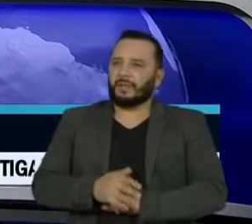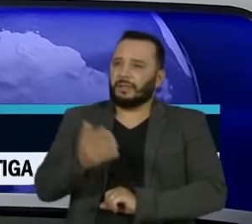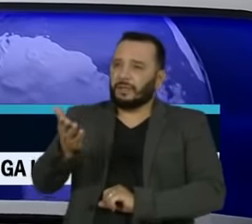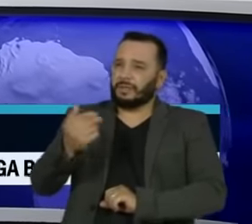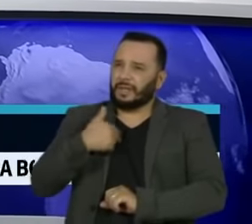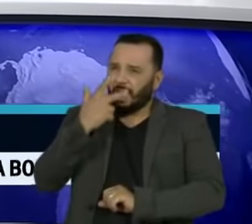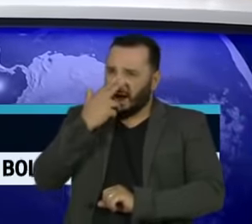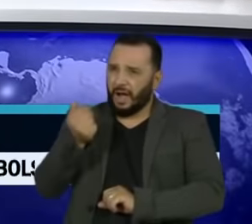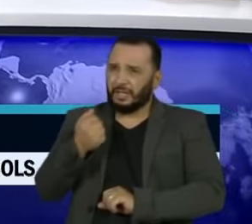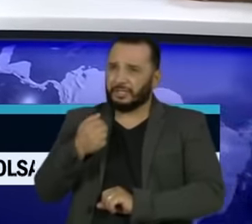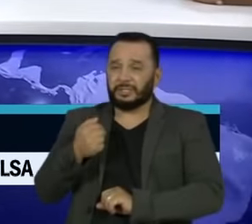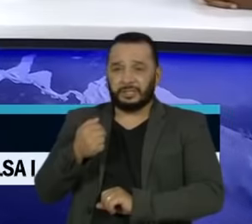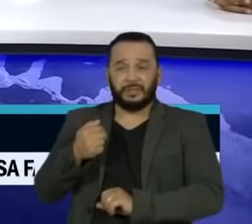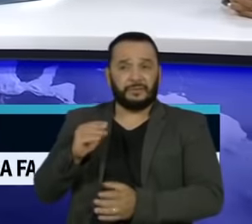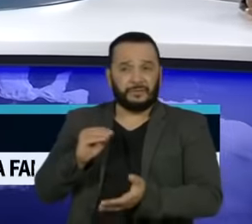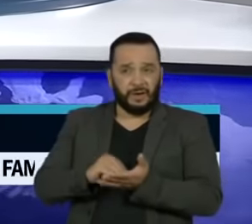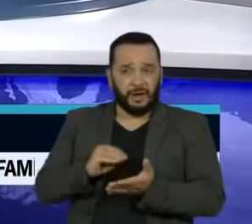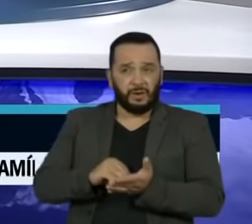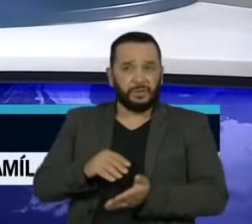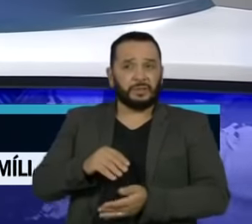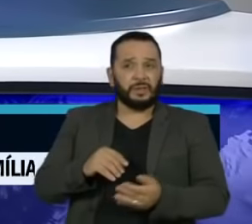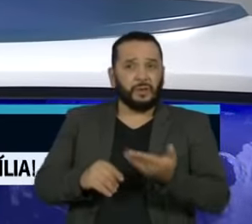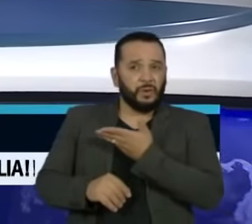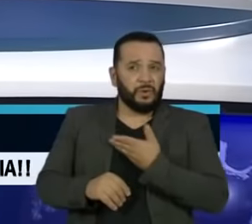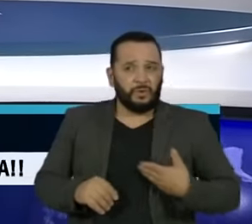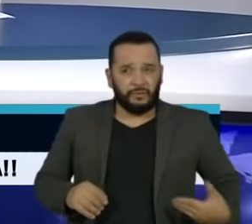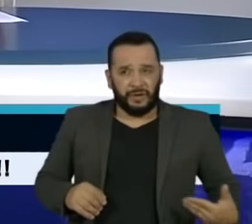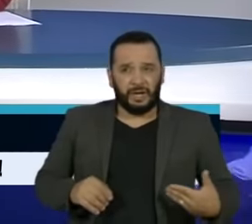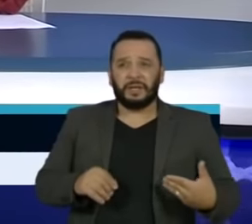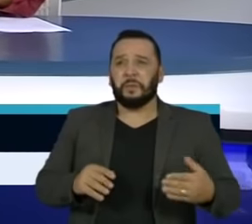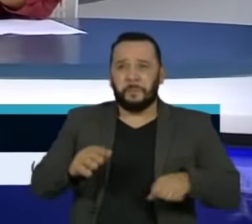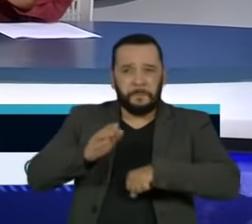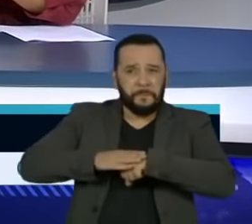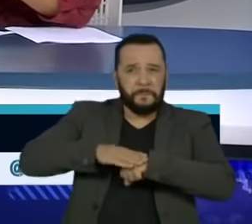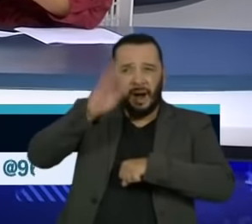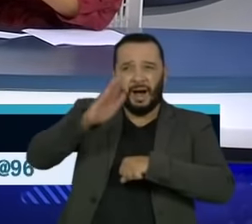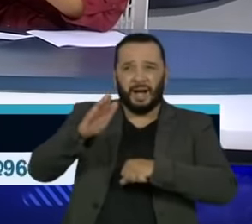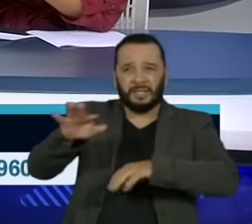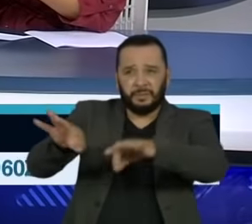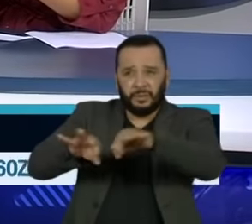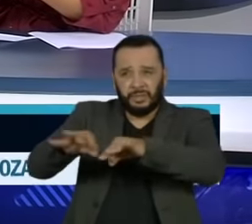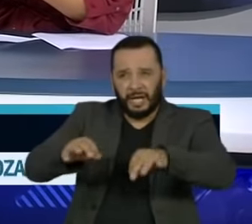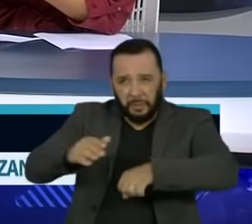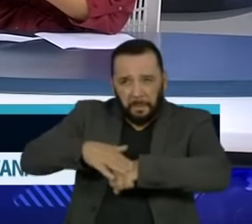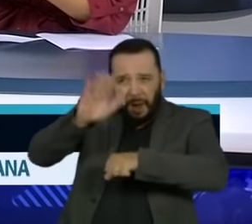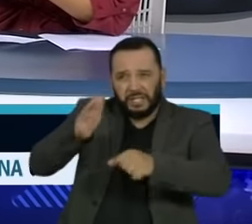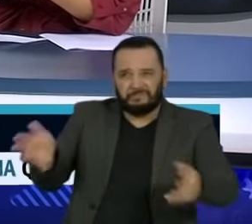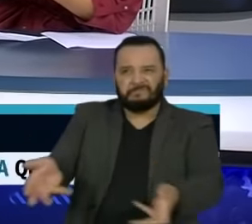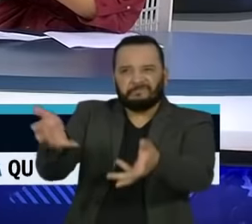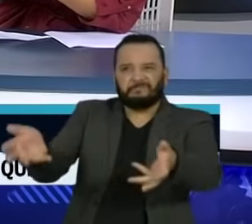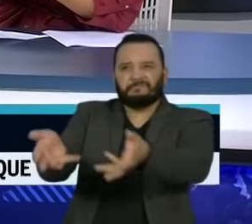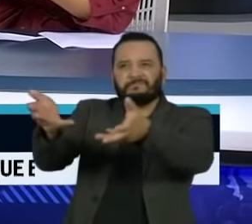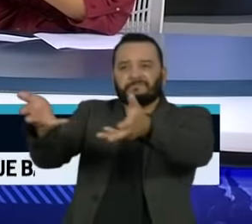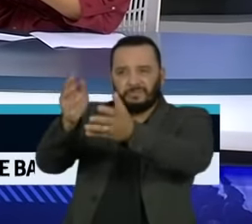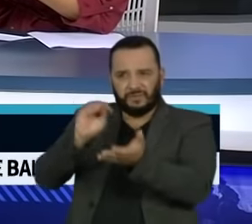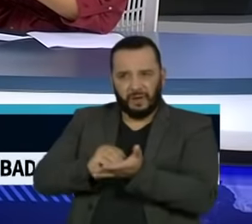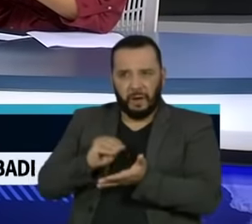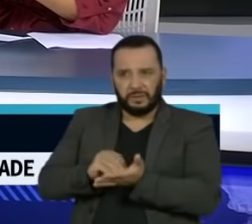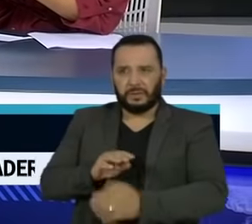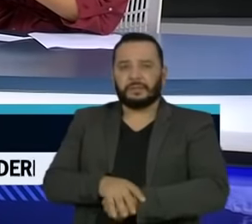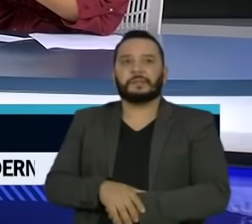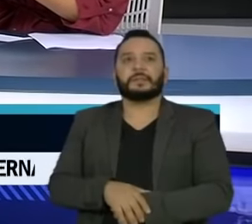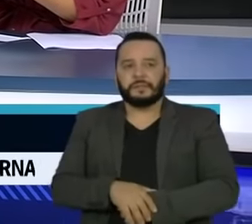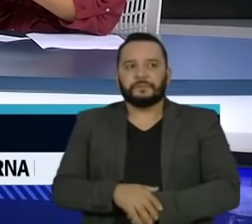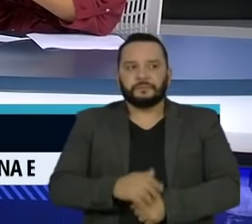que ainda falta empenho por parte do poder público para impulsionar esse tipo de projeto? Eu acho que a